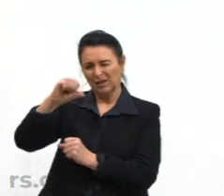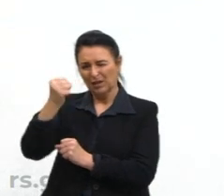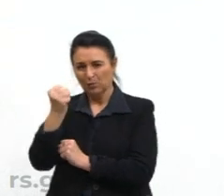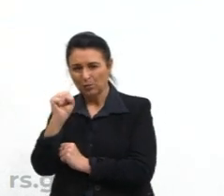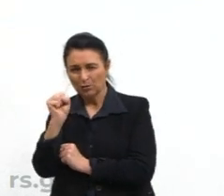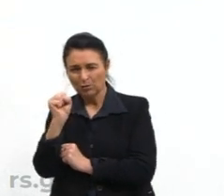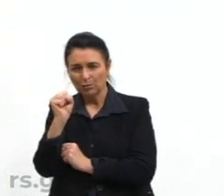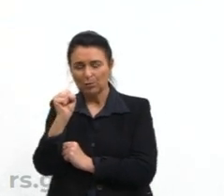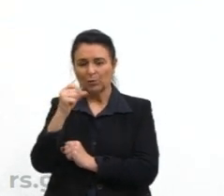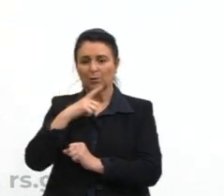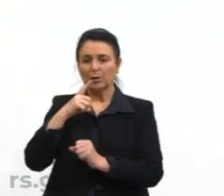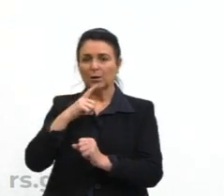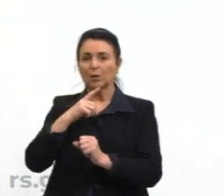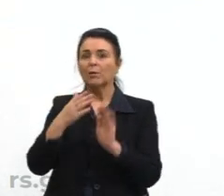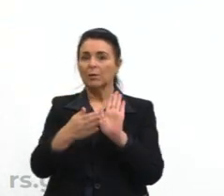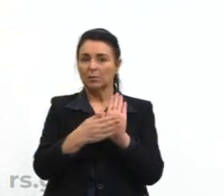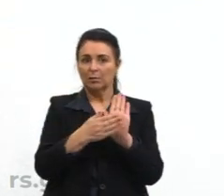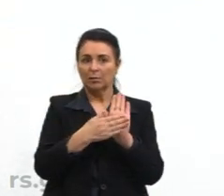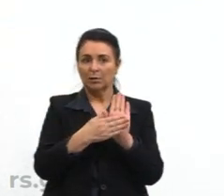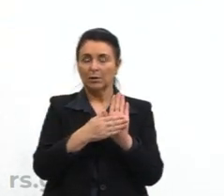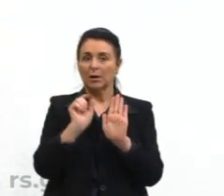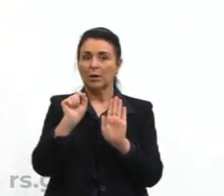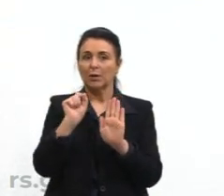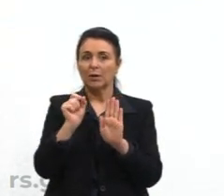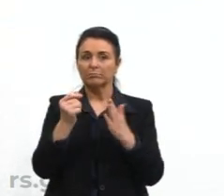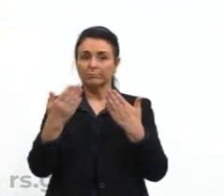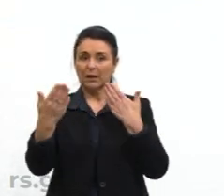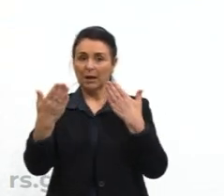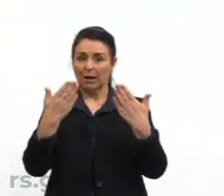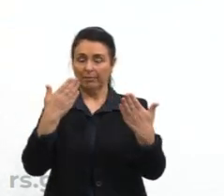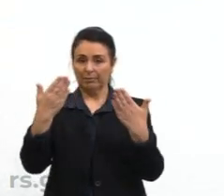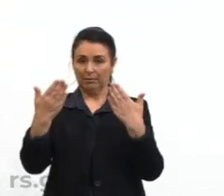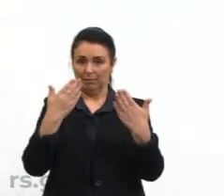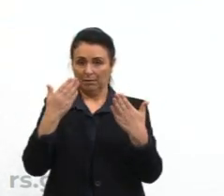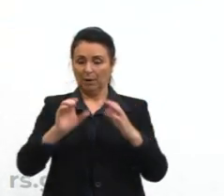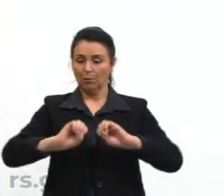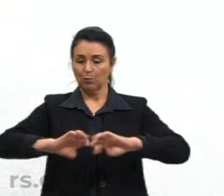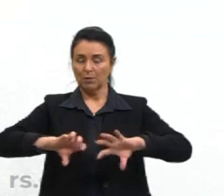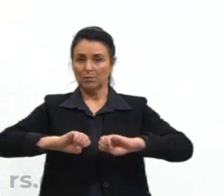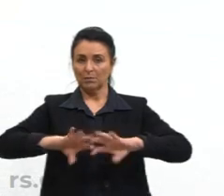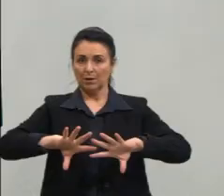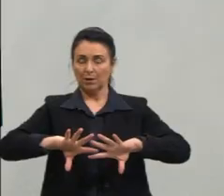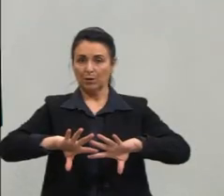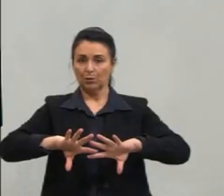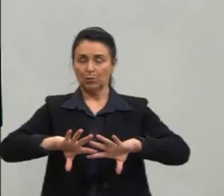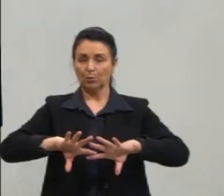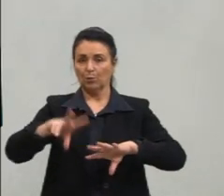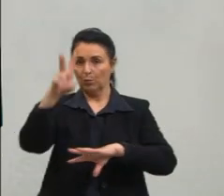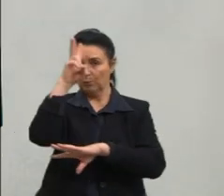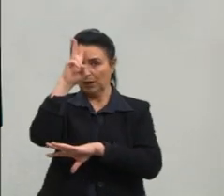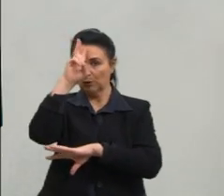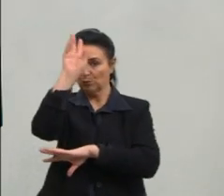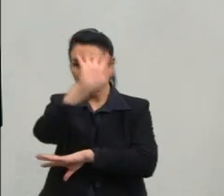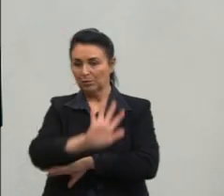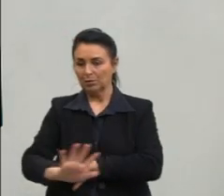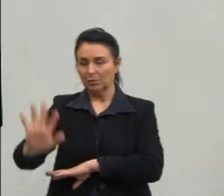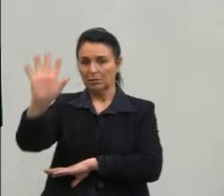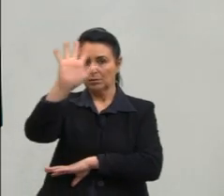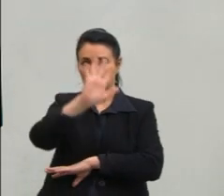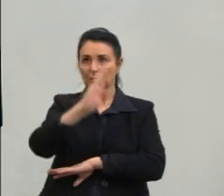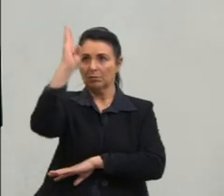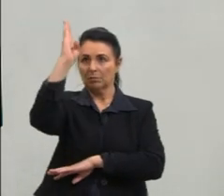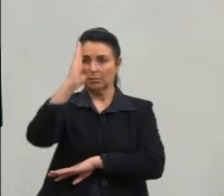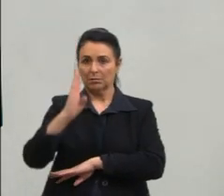tem um único propósito, que é analisar o ensino médio nacional, no âmbito